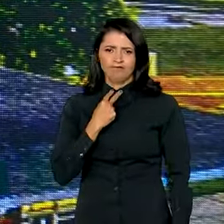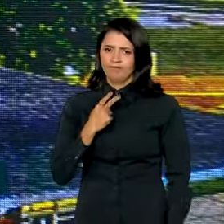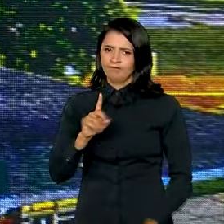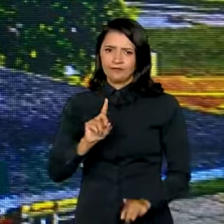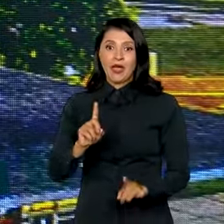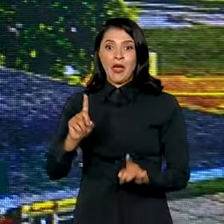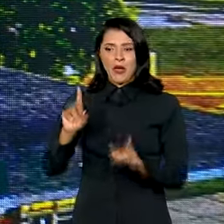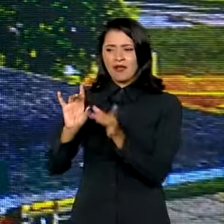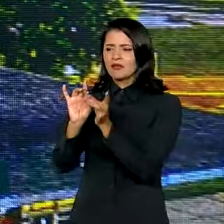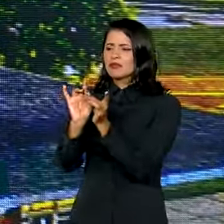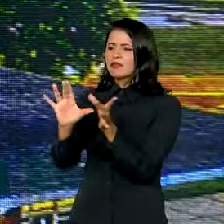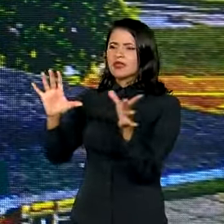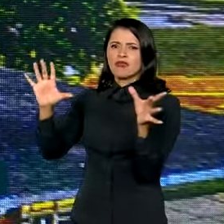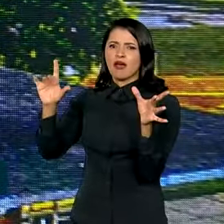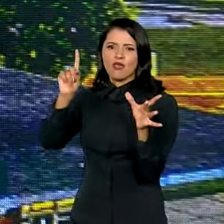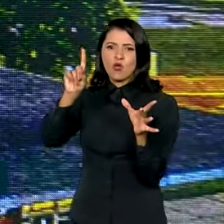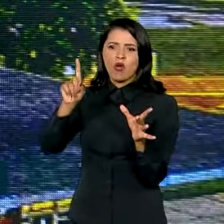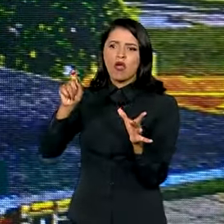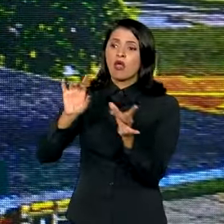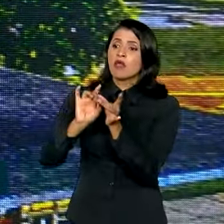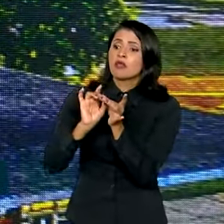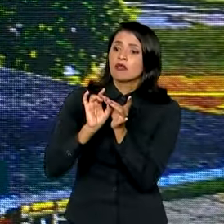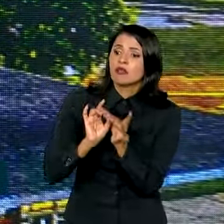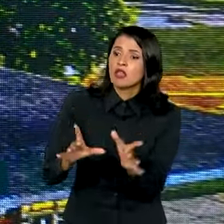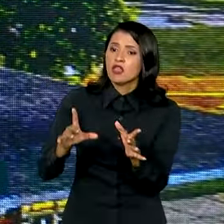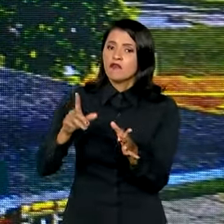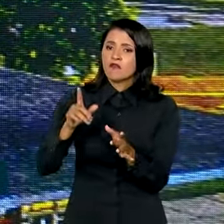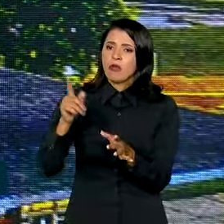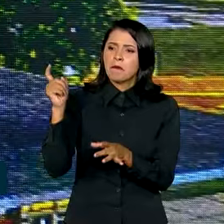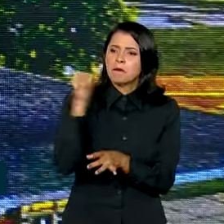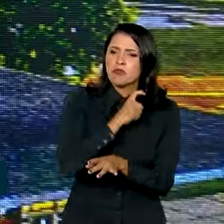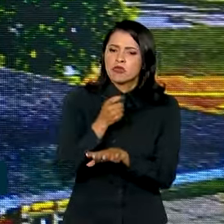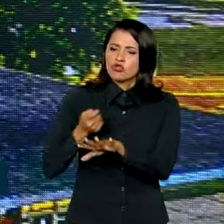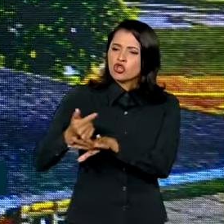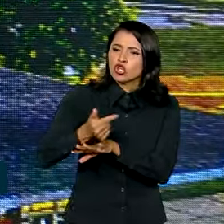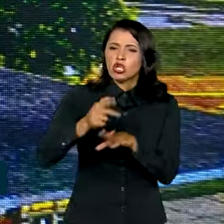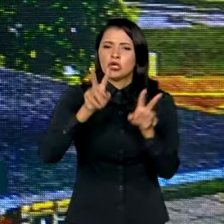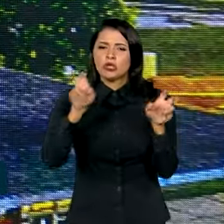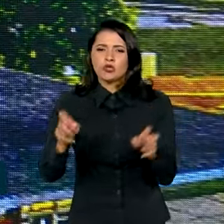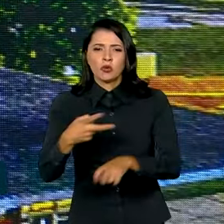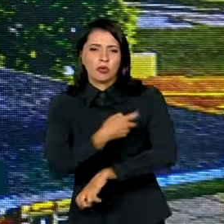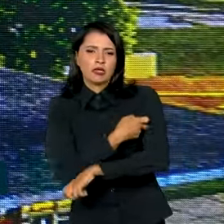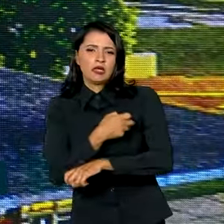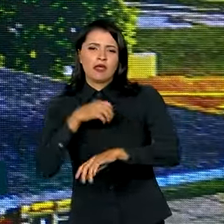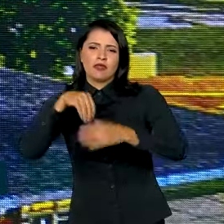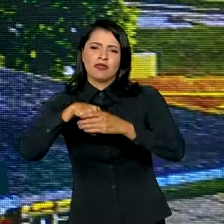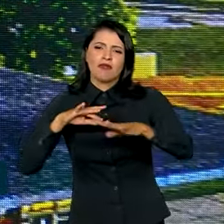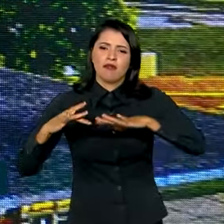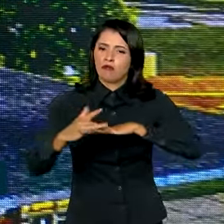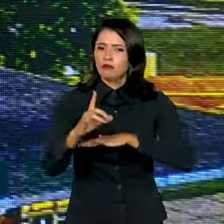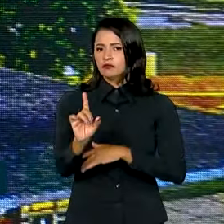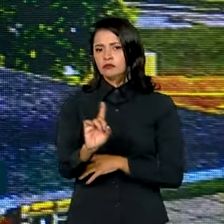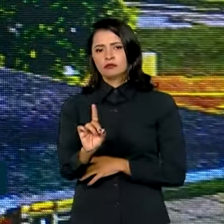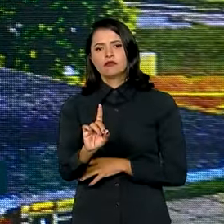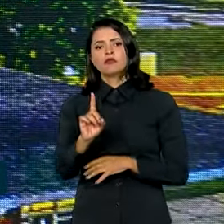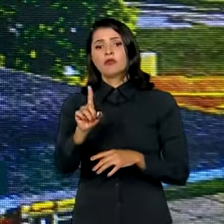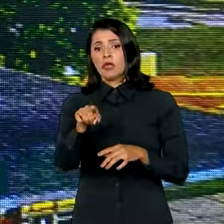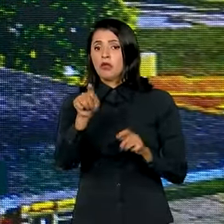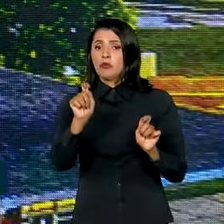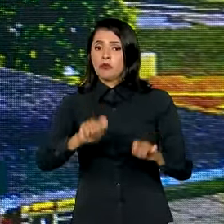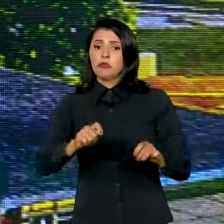Liberdade não é uma autorização para espalhar mentiras sobre as vacinas nas redes sociais. O que